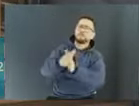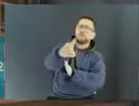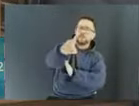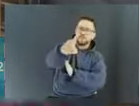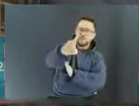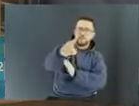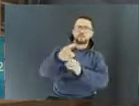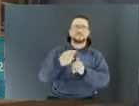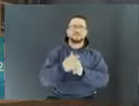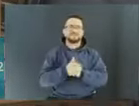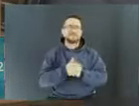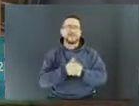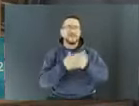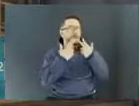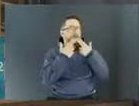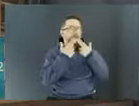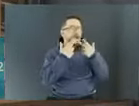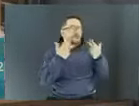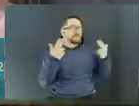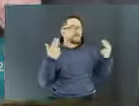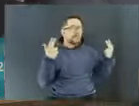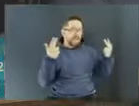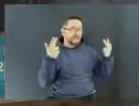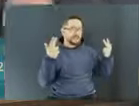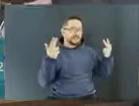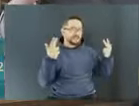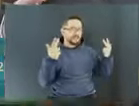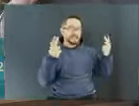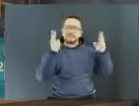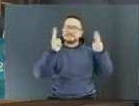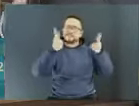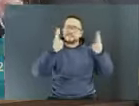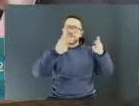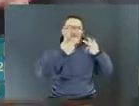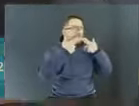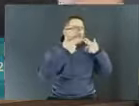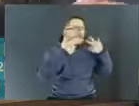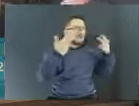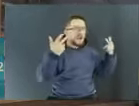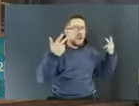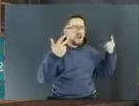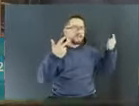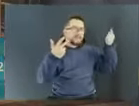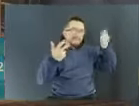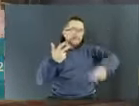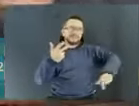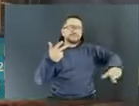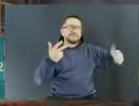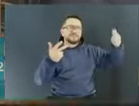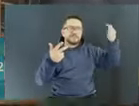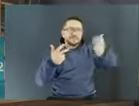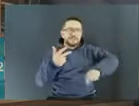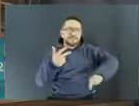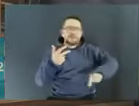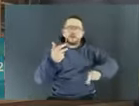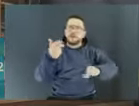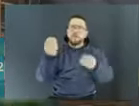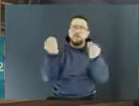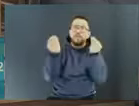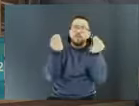novidade, uma tecnologia que faz um rompimento, que muda alguma coisa, a gente precisa de